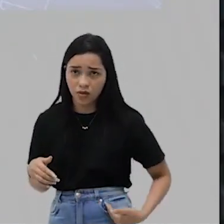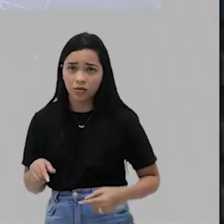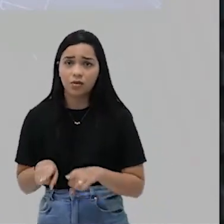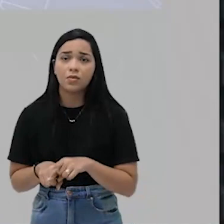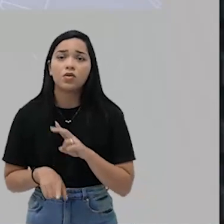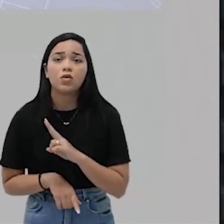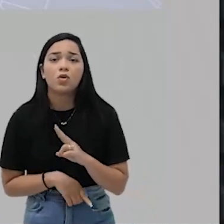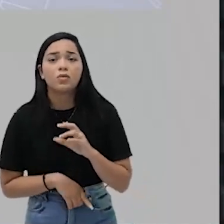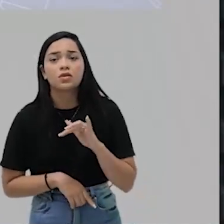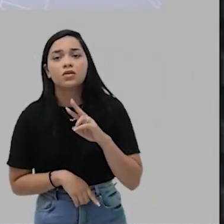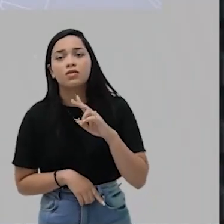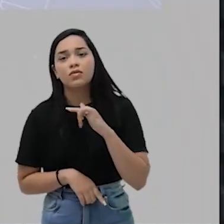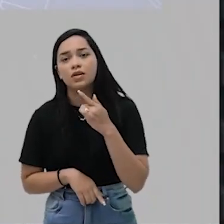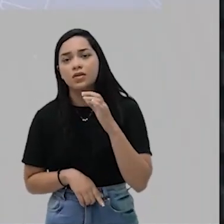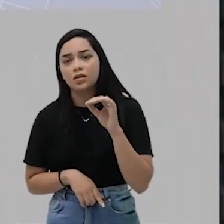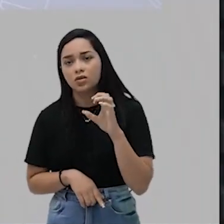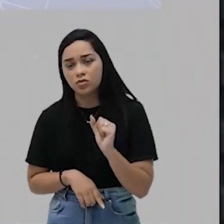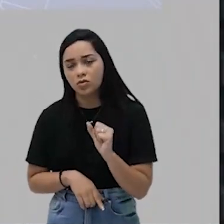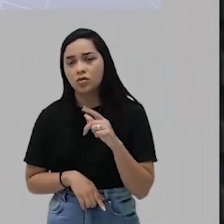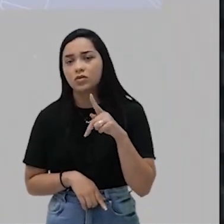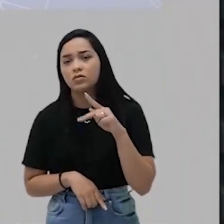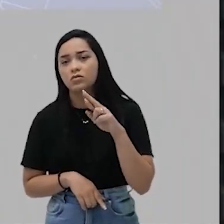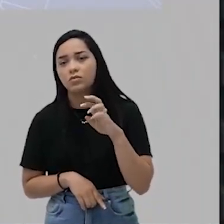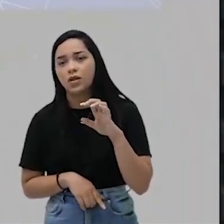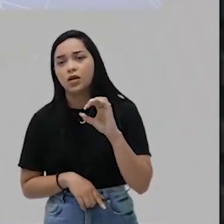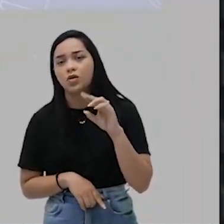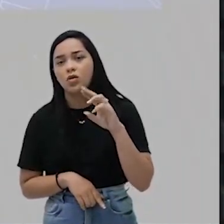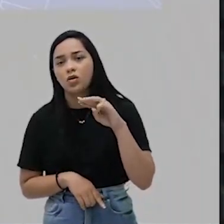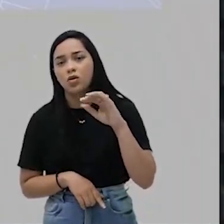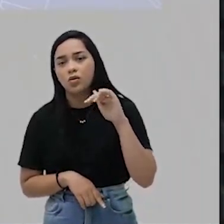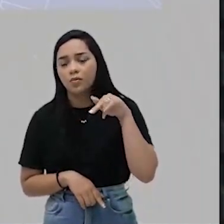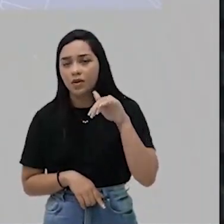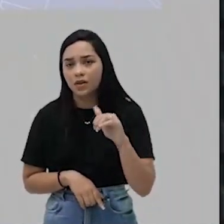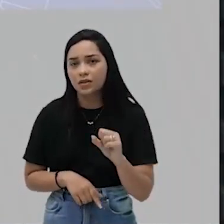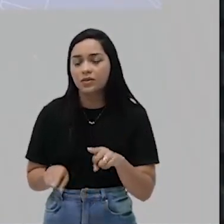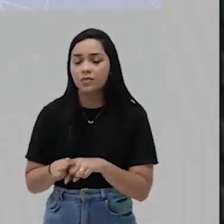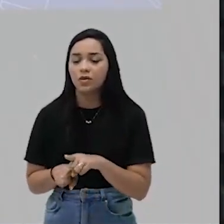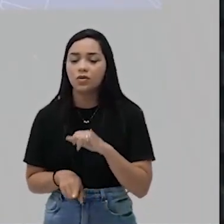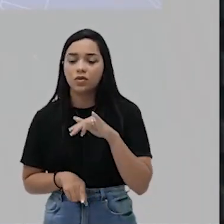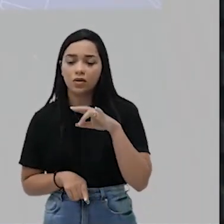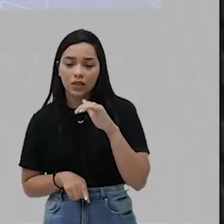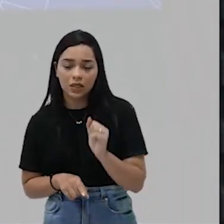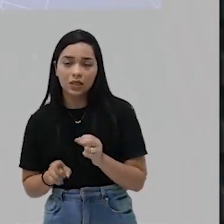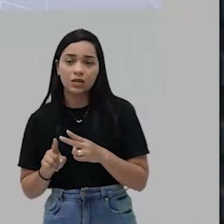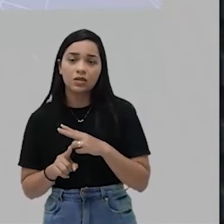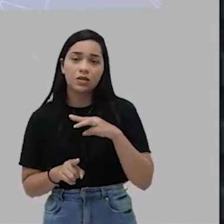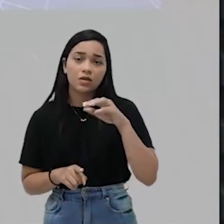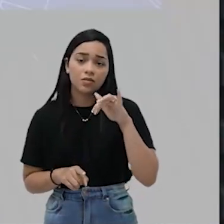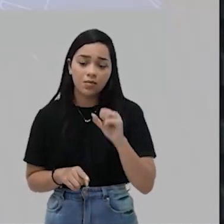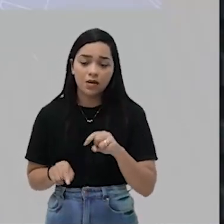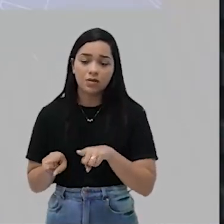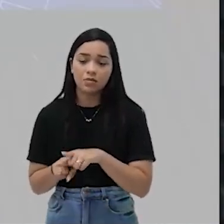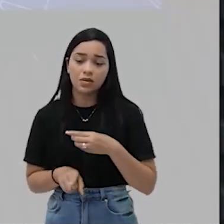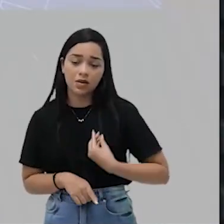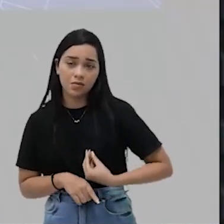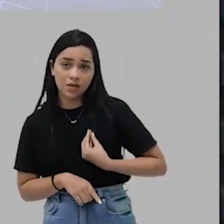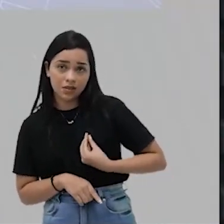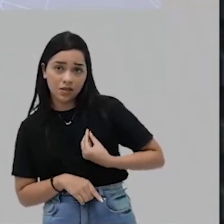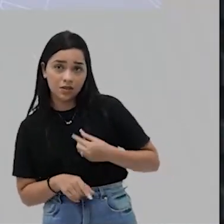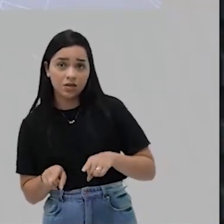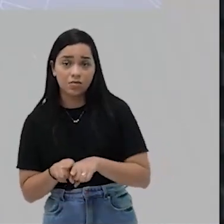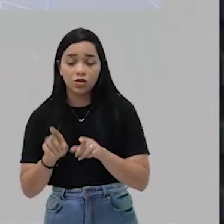das chamadas civilizações pré-colombianas, como dos aztecas, dos incas e até mesmo dos maias. Nós temos a presença